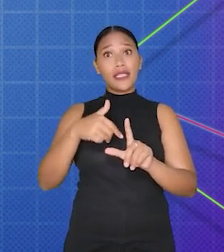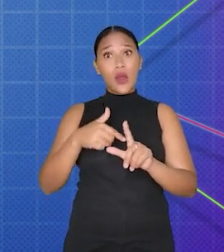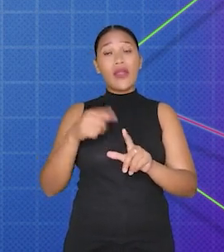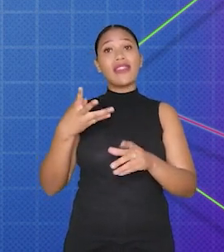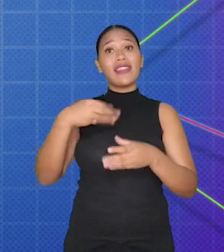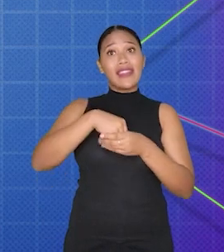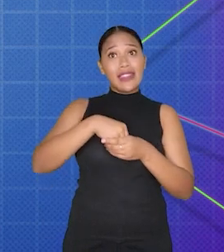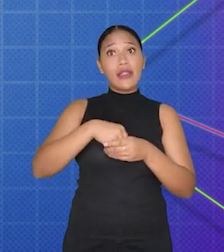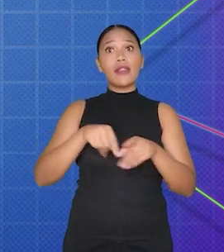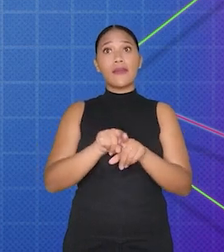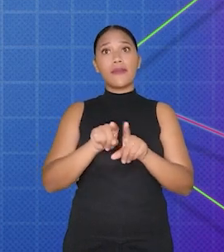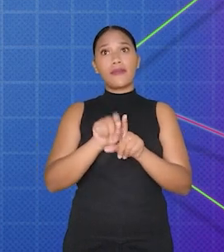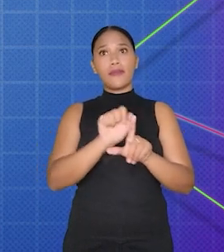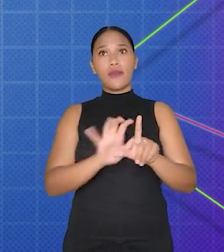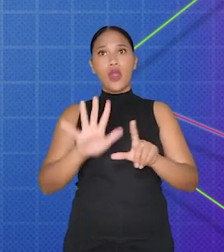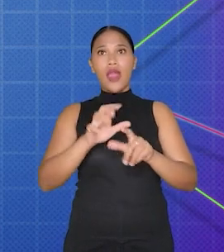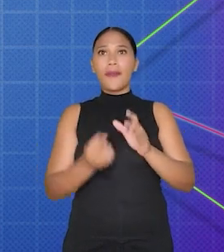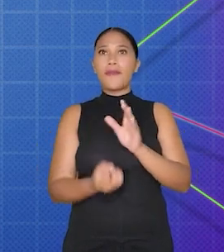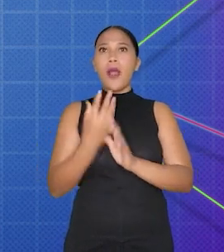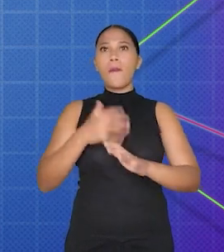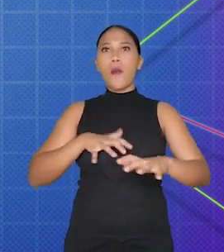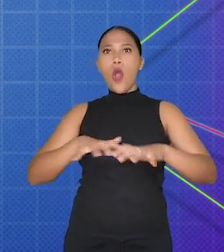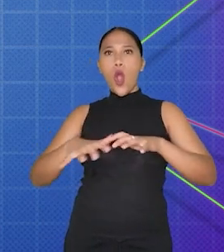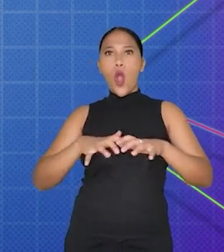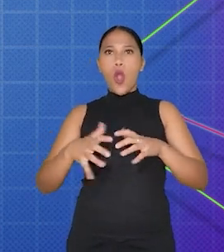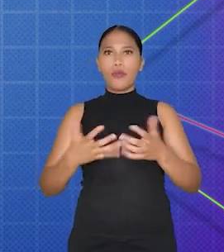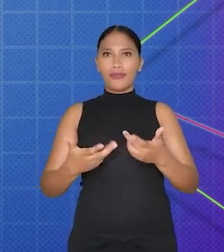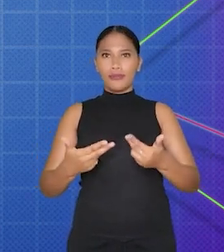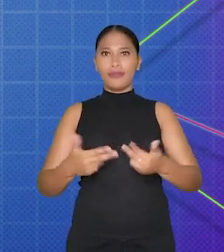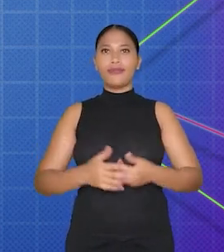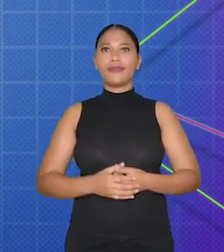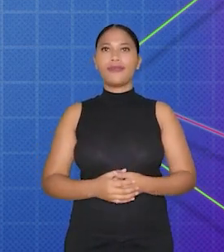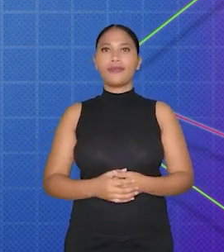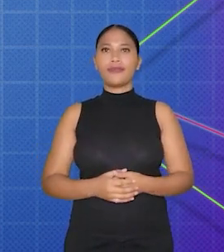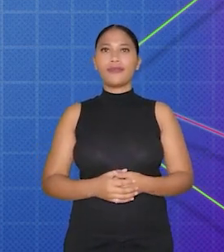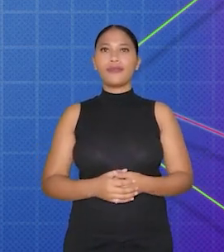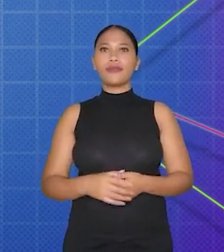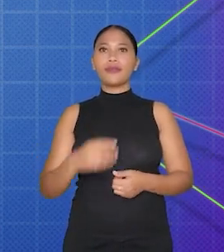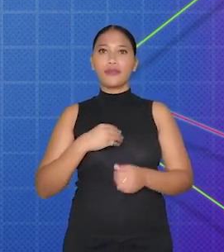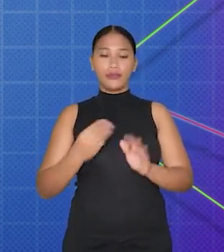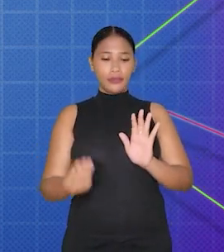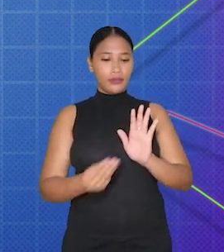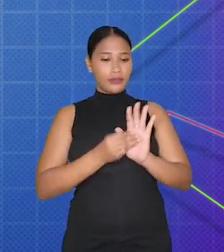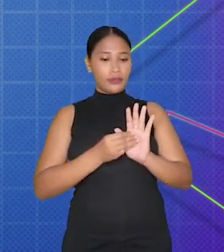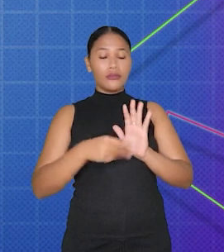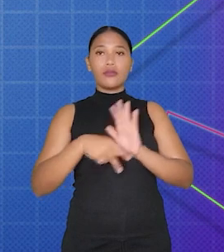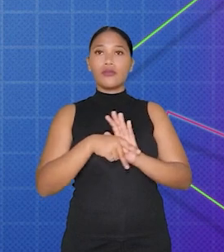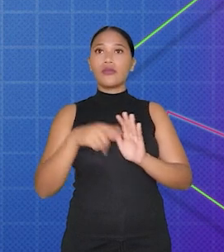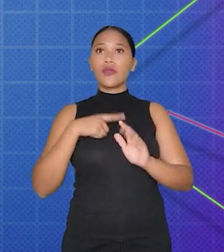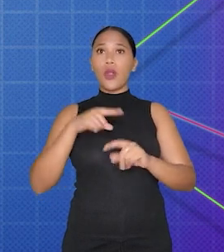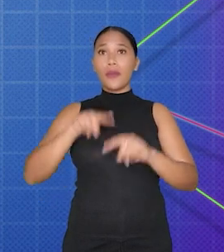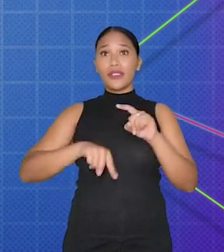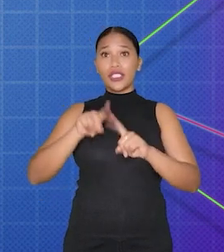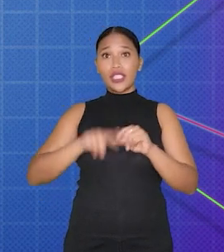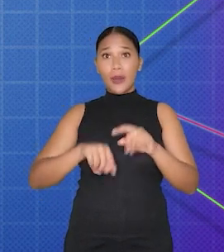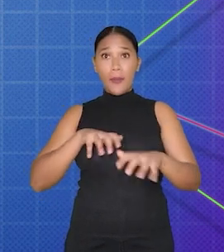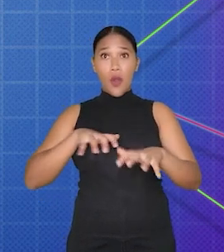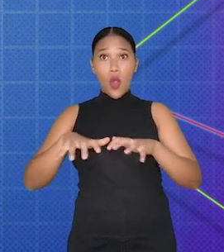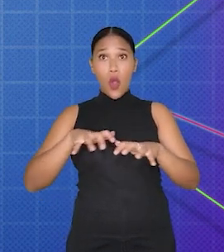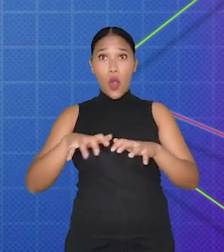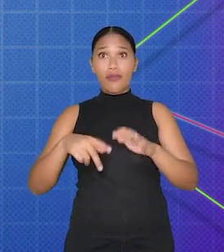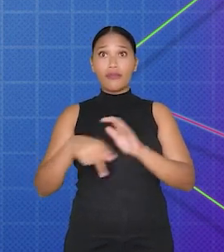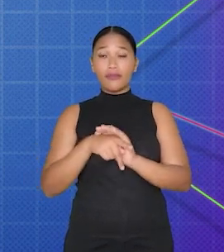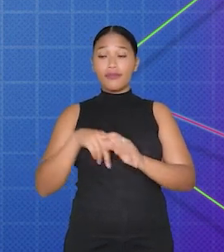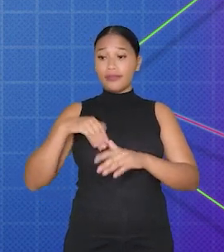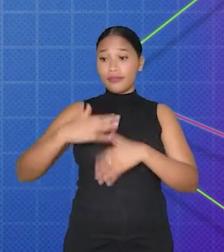animação desses elementos para criar movimento e interatividade no jogo. Com a adição de sequências de quadros ou objetos em movimento,